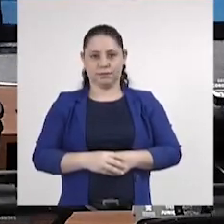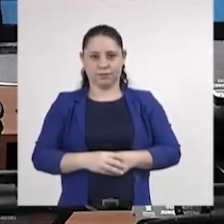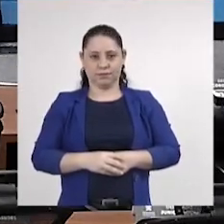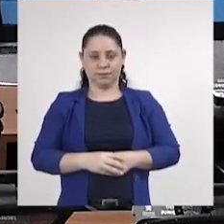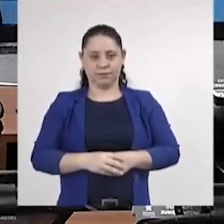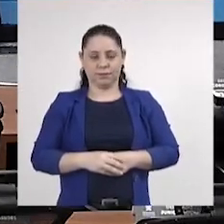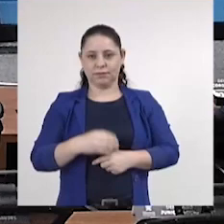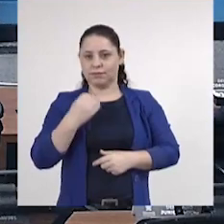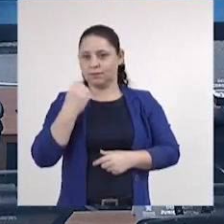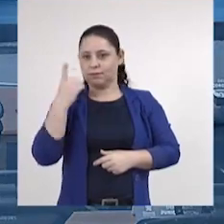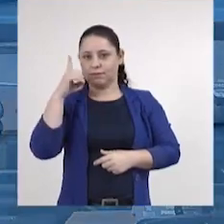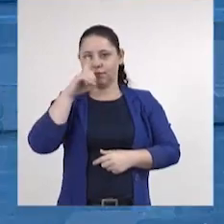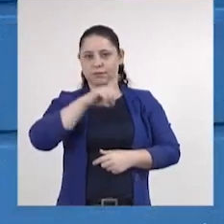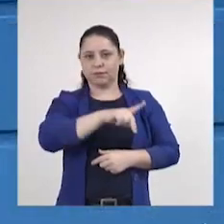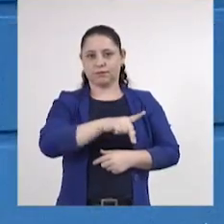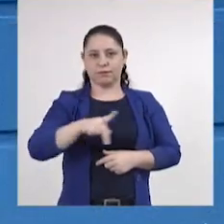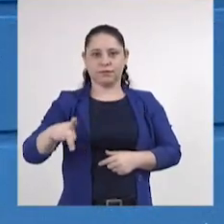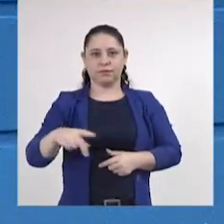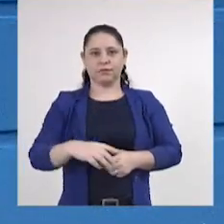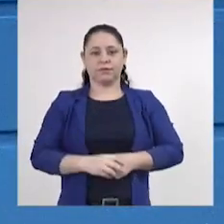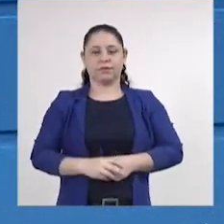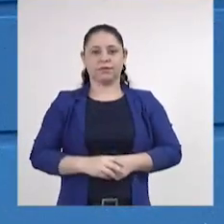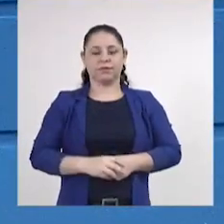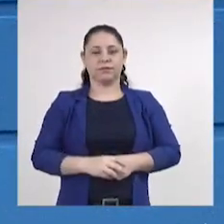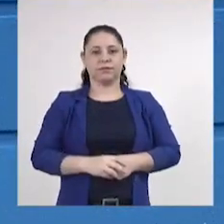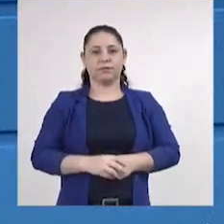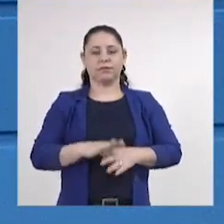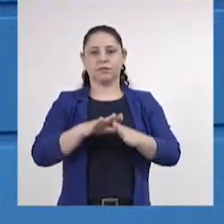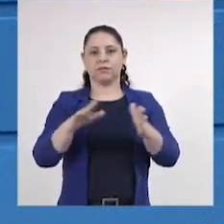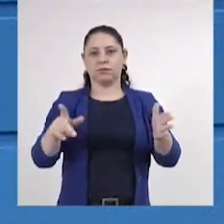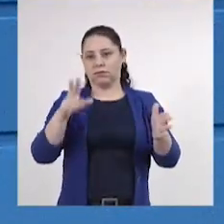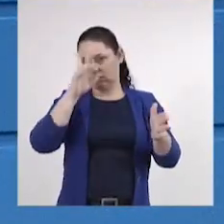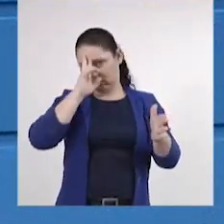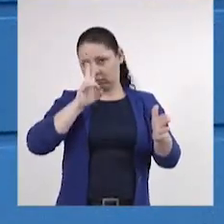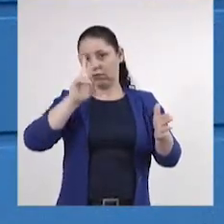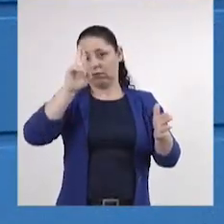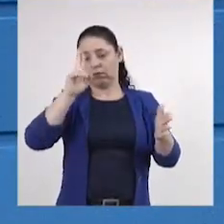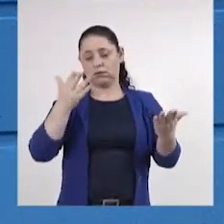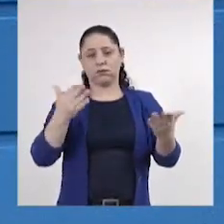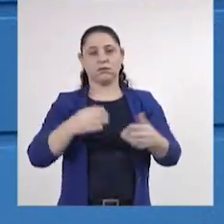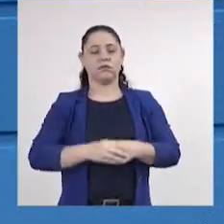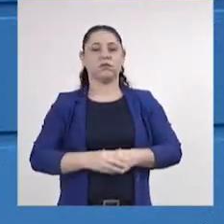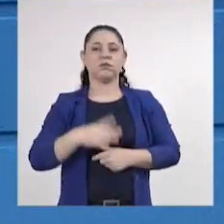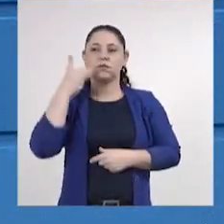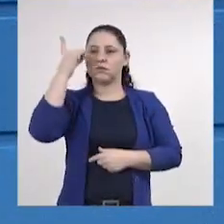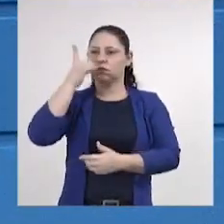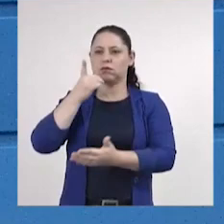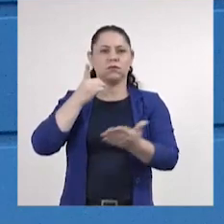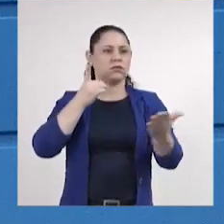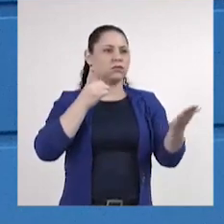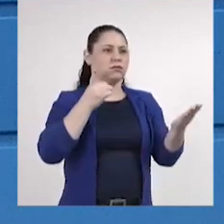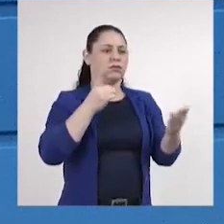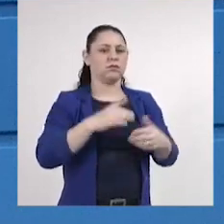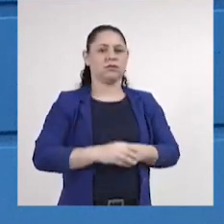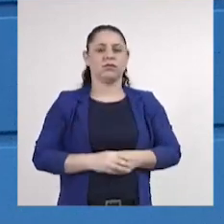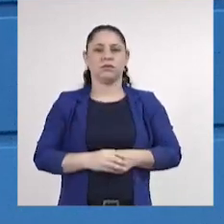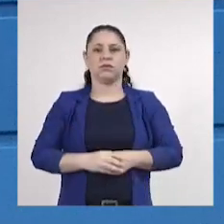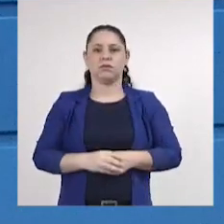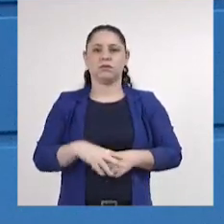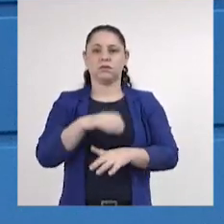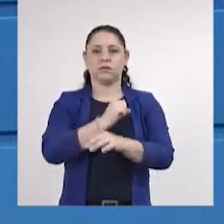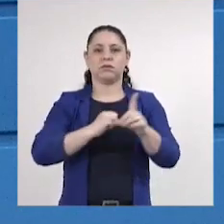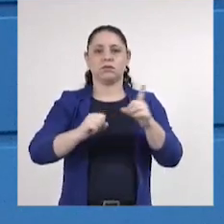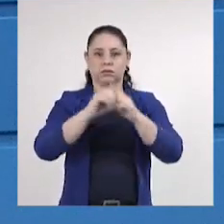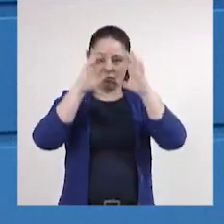Bom dia, senhor presidente, bom dia, membros da mesa diretora, nobres colegas, membros da